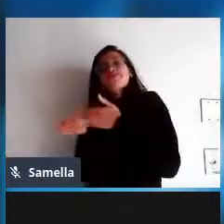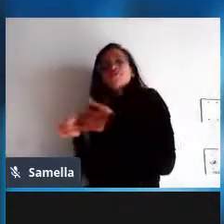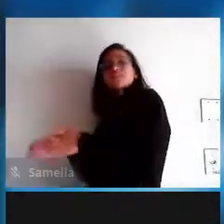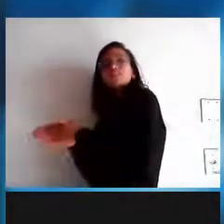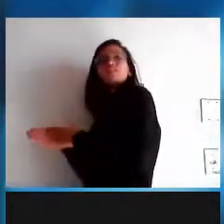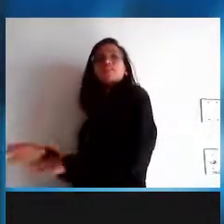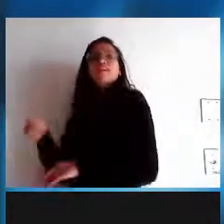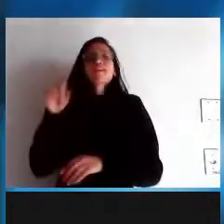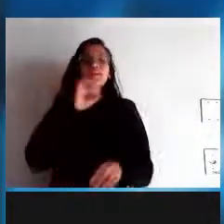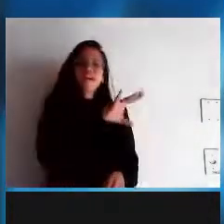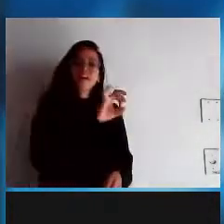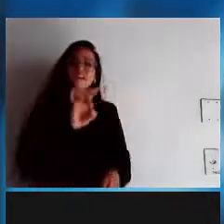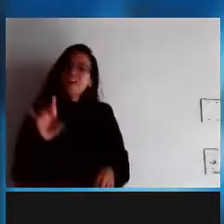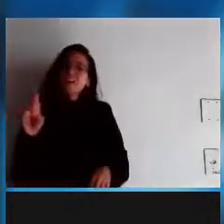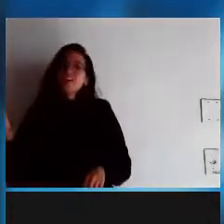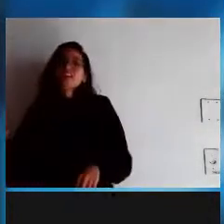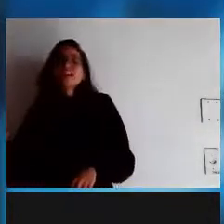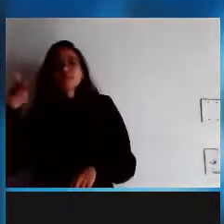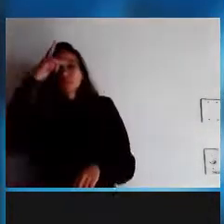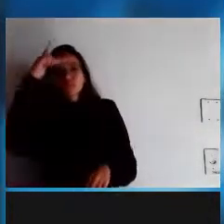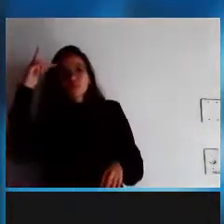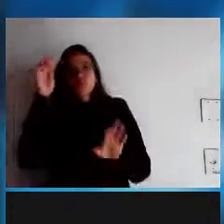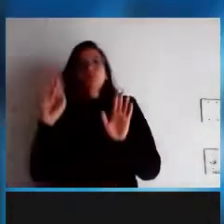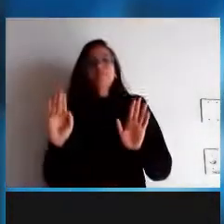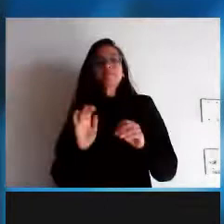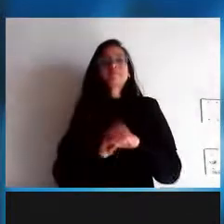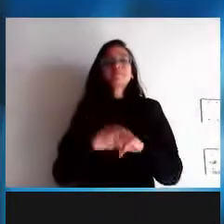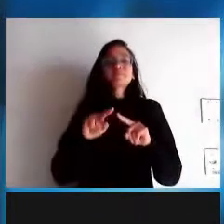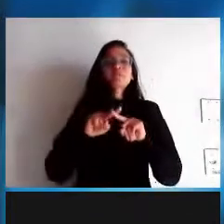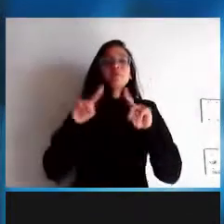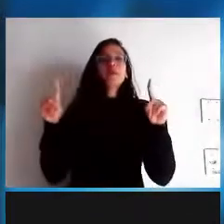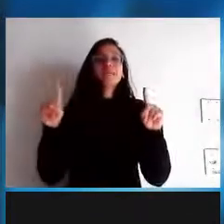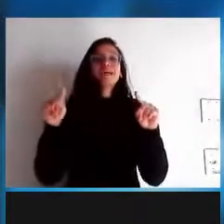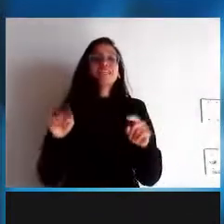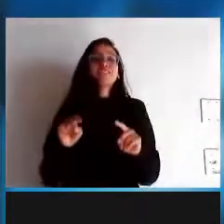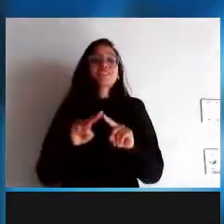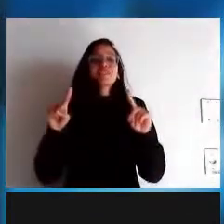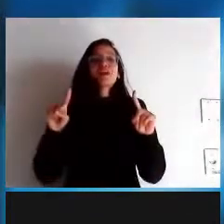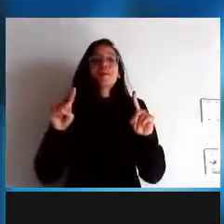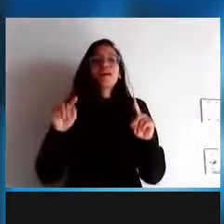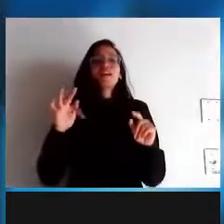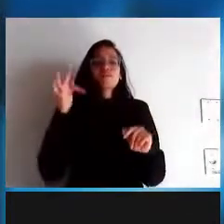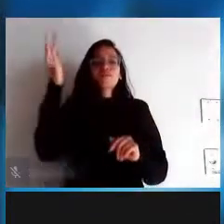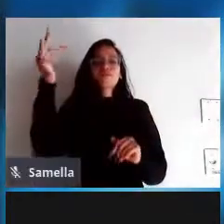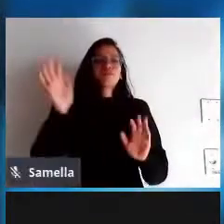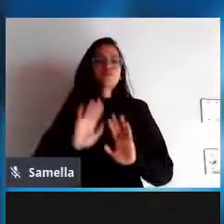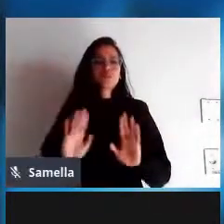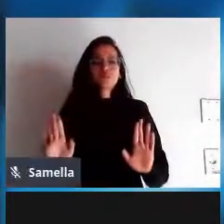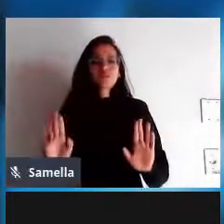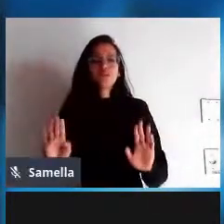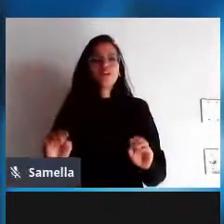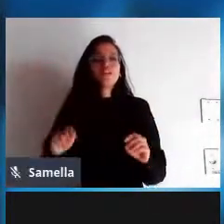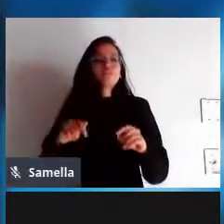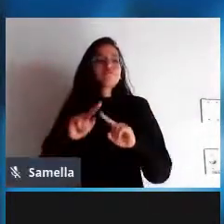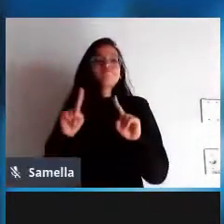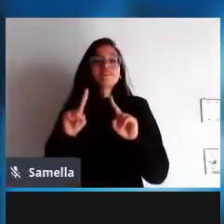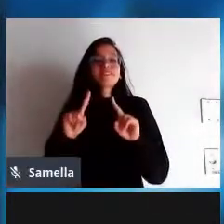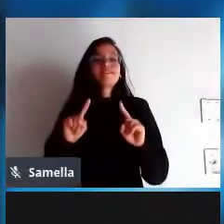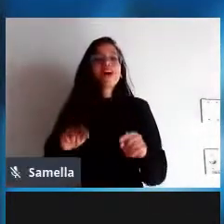o software livre jamais seria uma realidade isso é muito importante nem teria alcançado o sucesso que